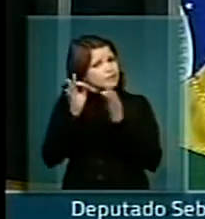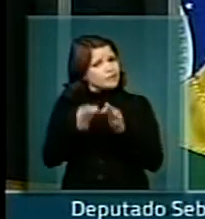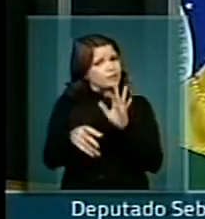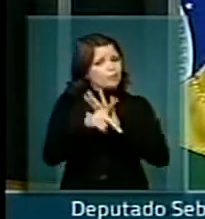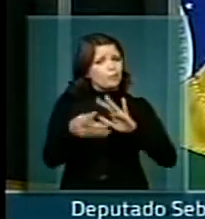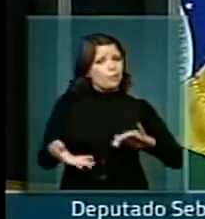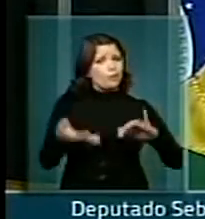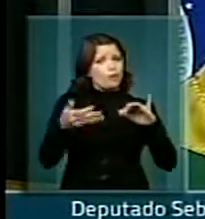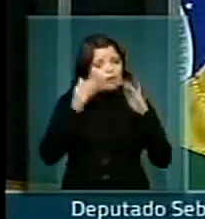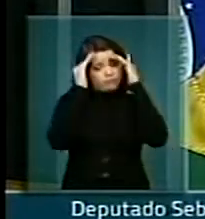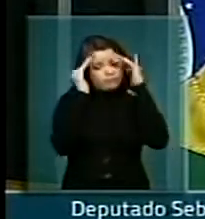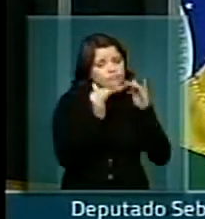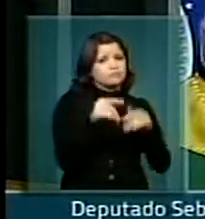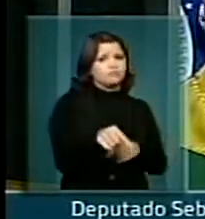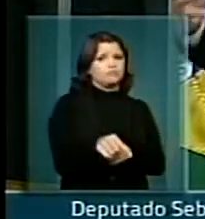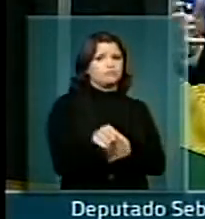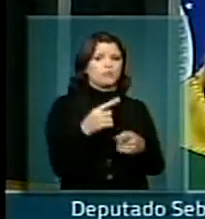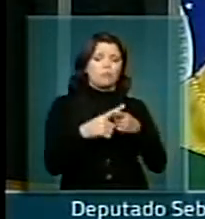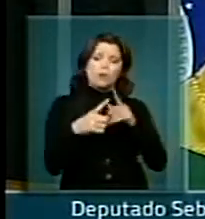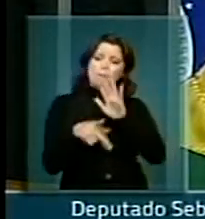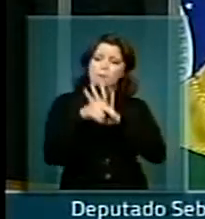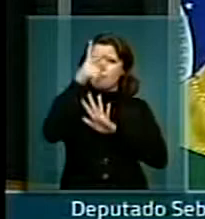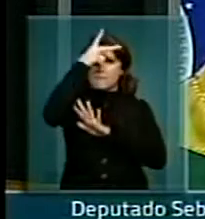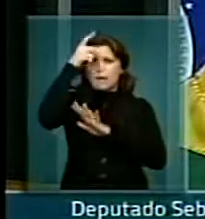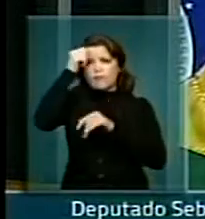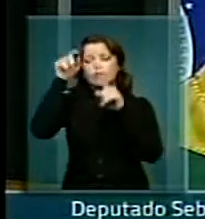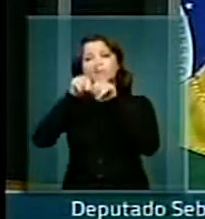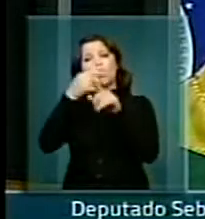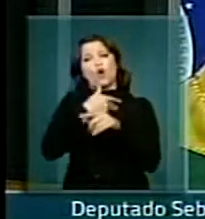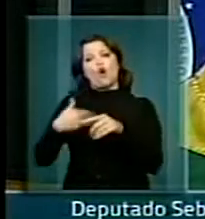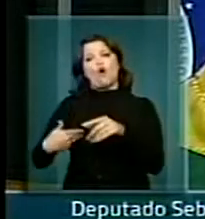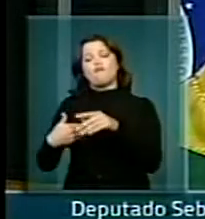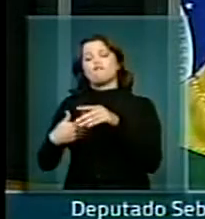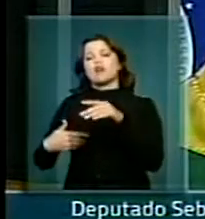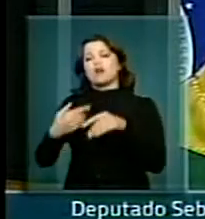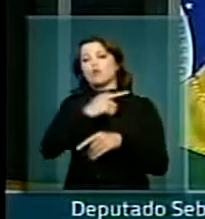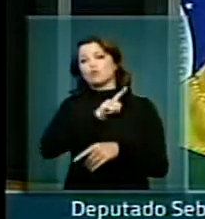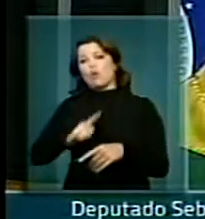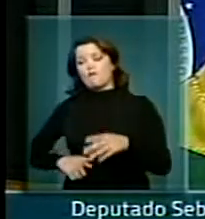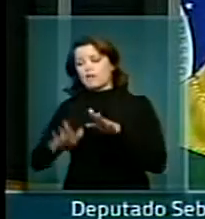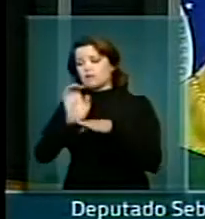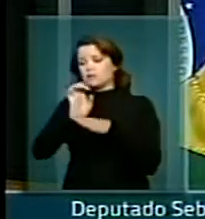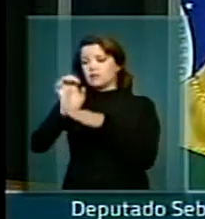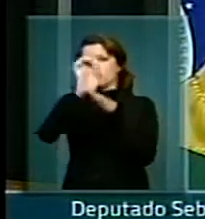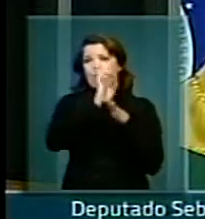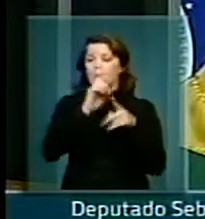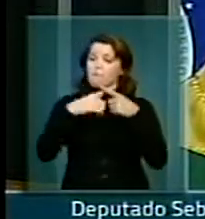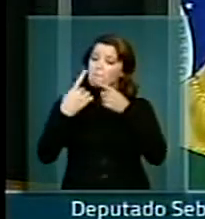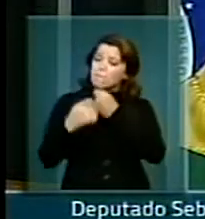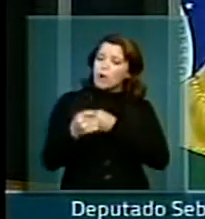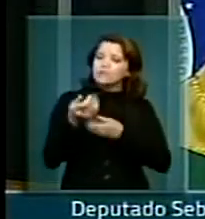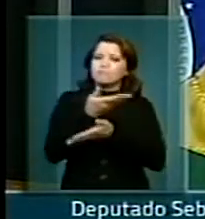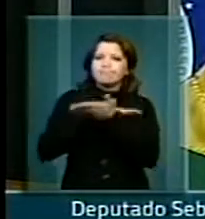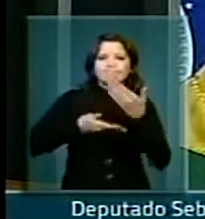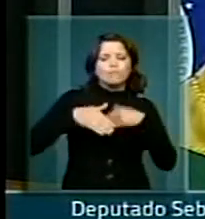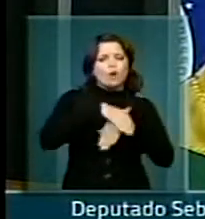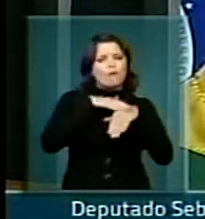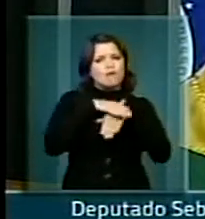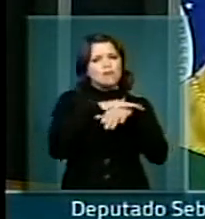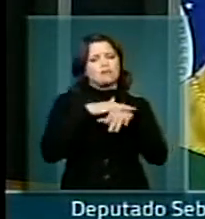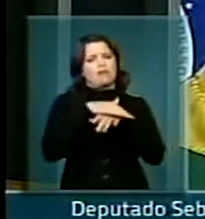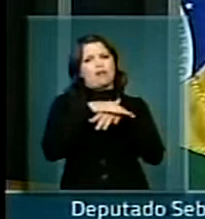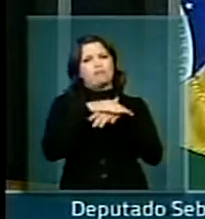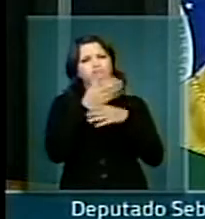Congresso Nacional, com as prefeituras e com os governos estaduais. E que possa convencer a presidenta Dilma